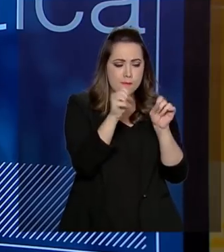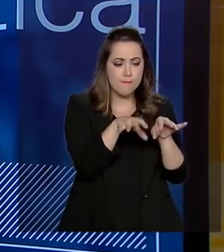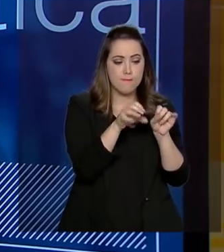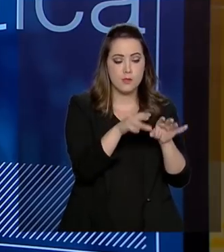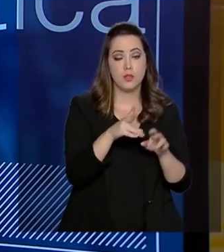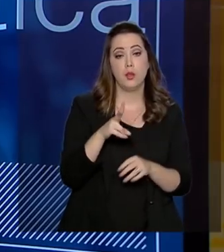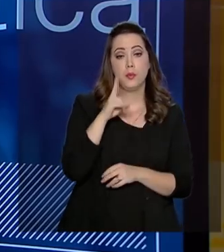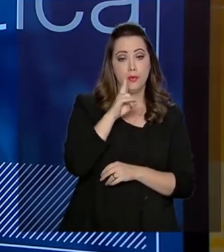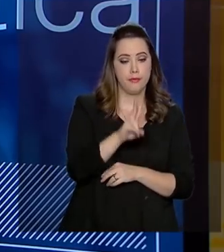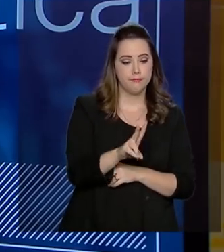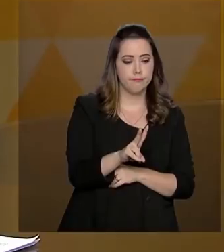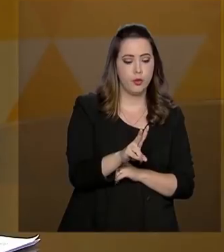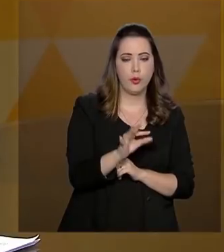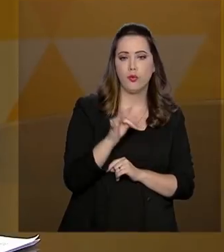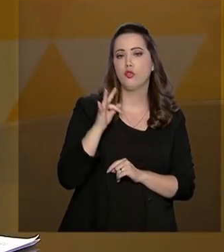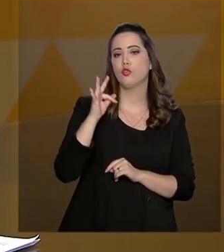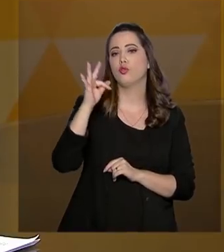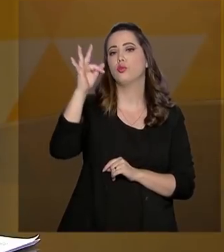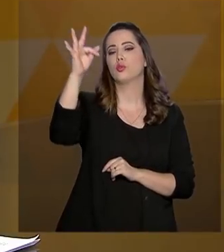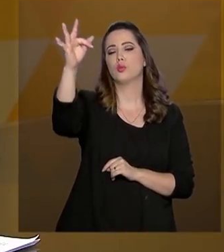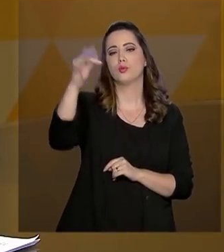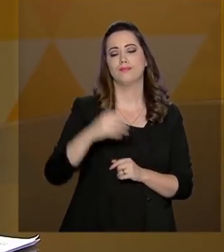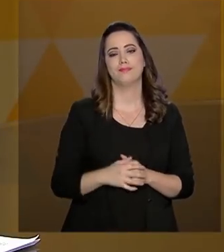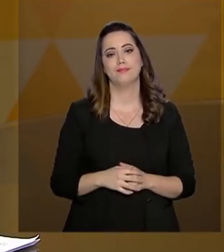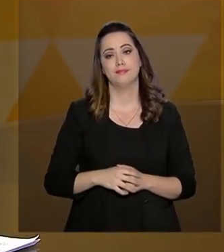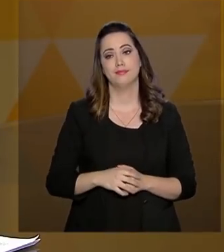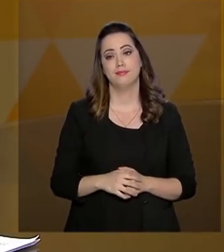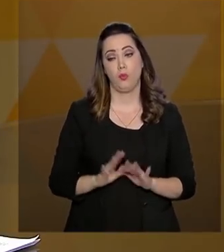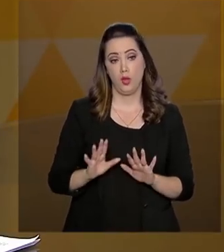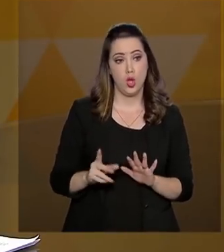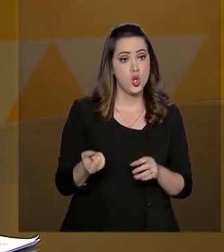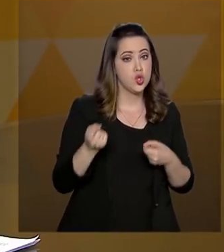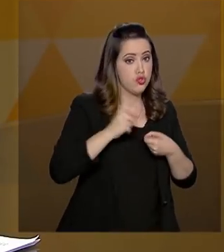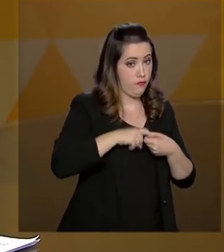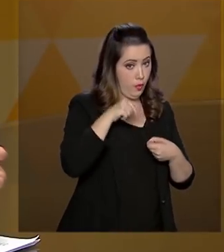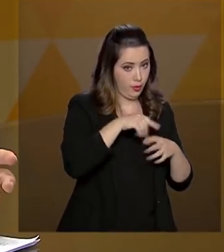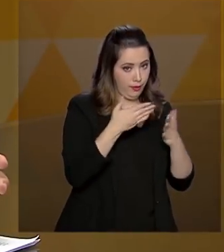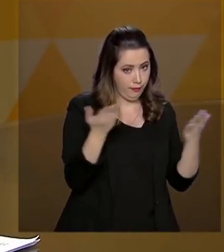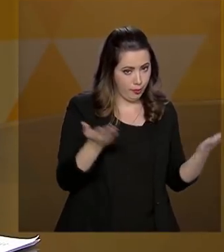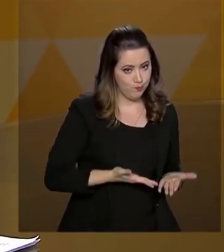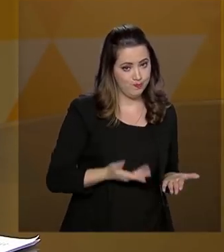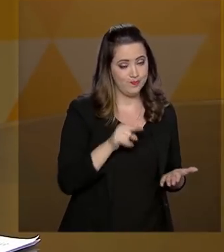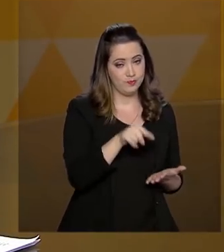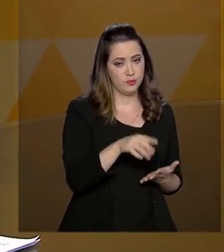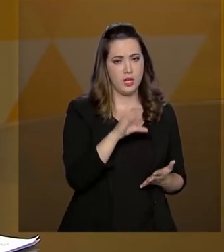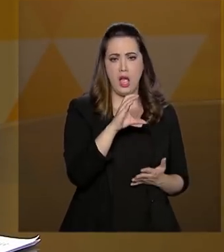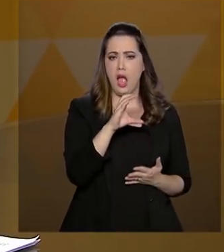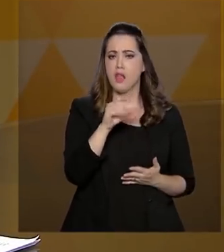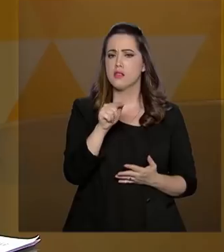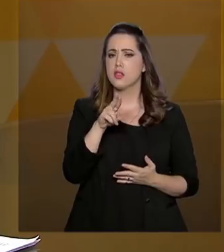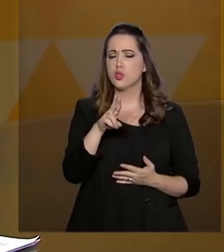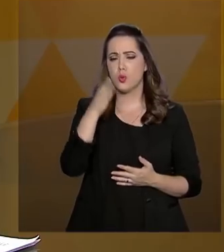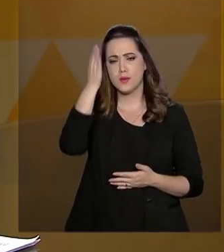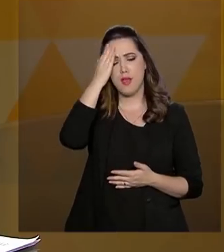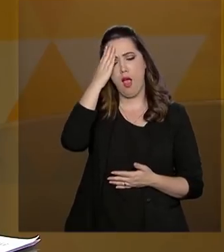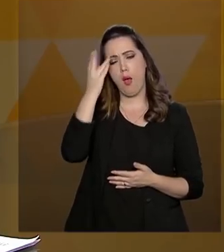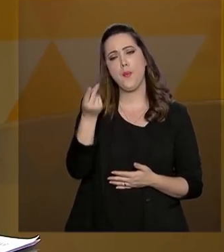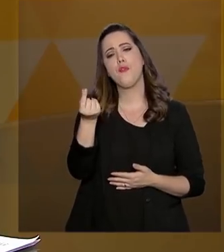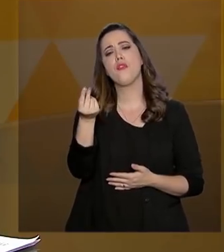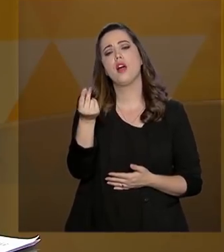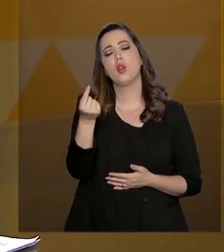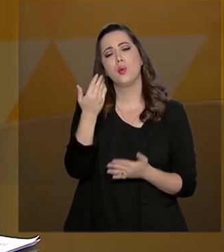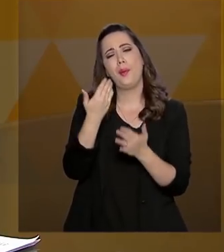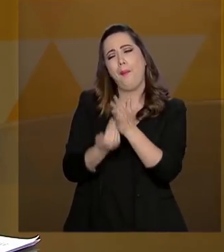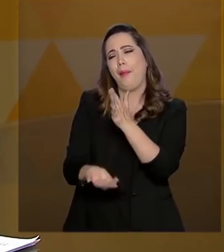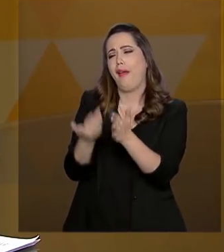visando o futuro. Voltando para o presente, a CGU tem um levantamento de quanto que o Brasil perde